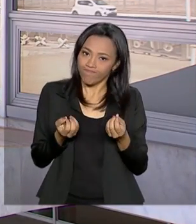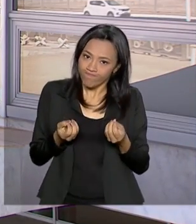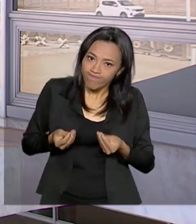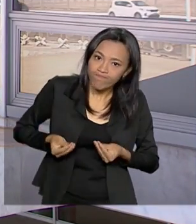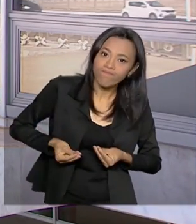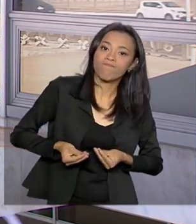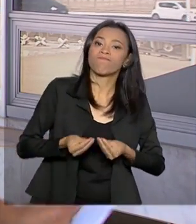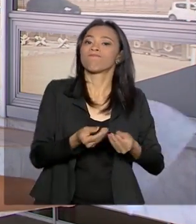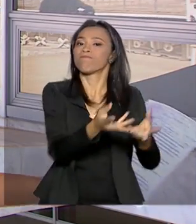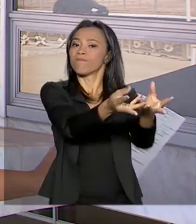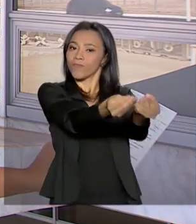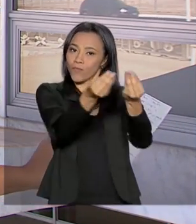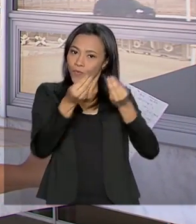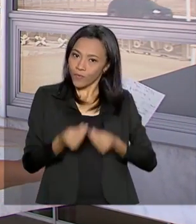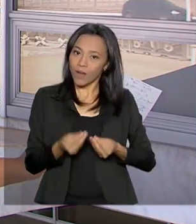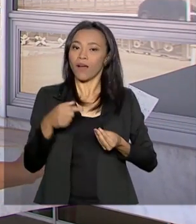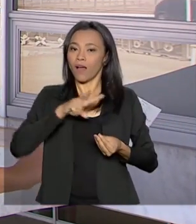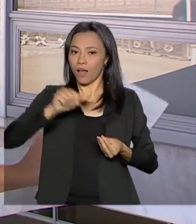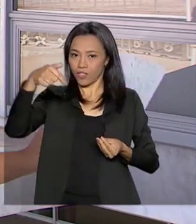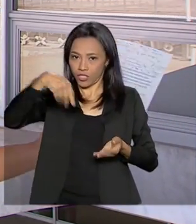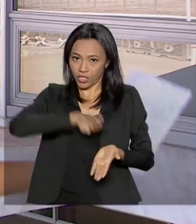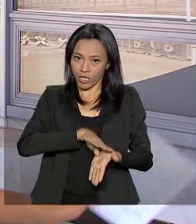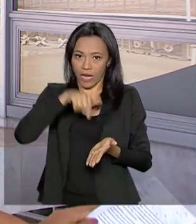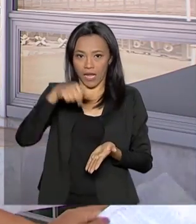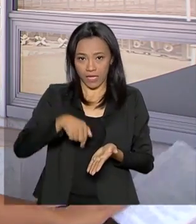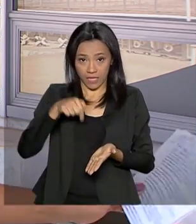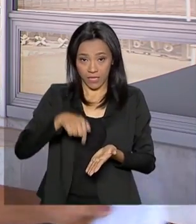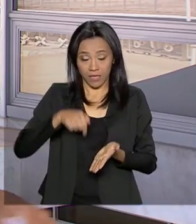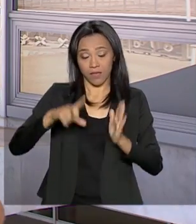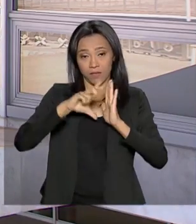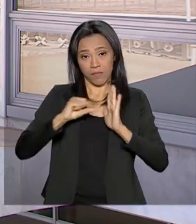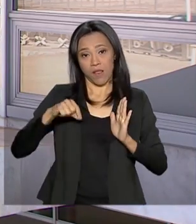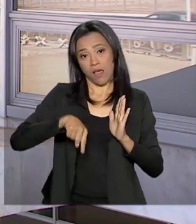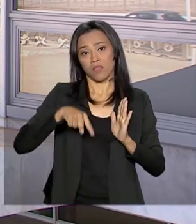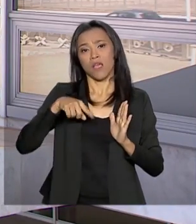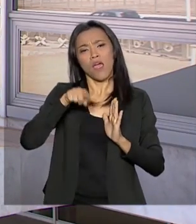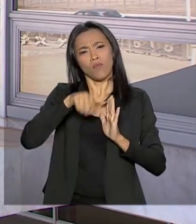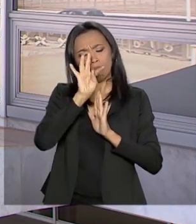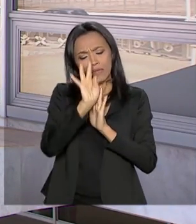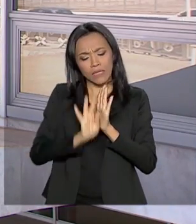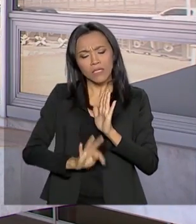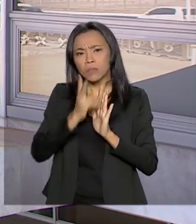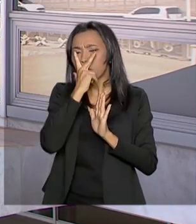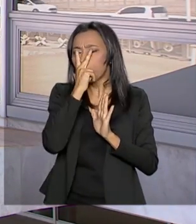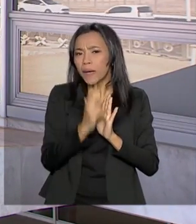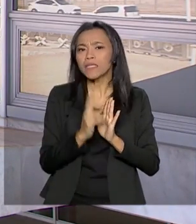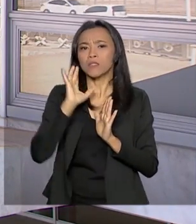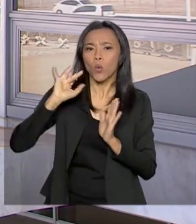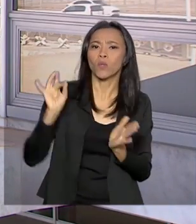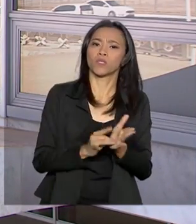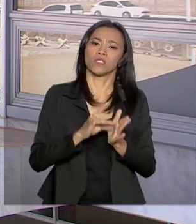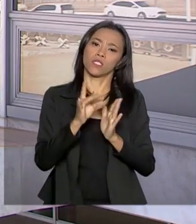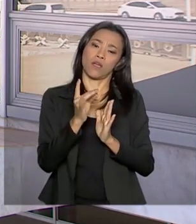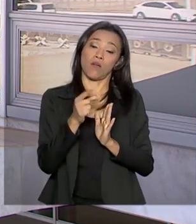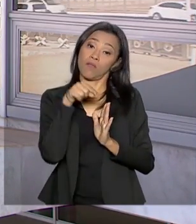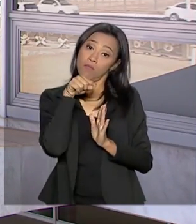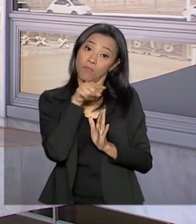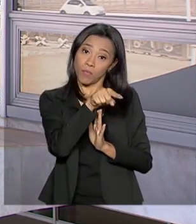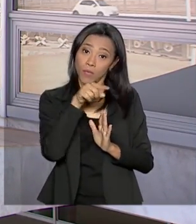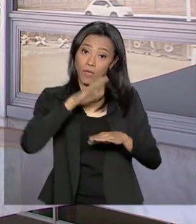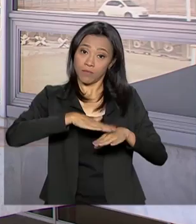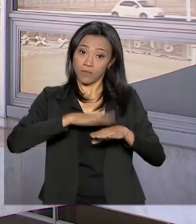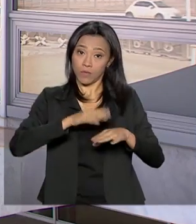presidencial. O que deve chegar na mesa do presidente aqui no Palácio do Planalto é um texto bem parecido com o original, já que o Congresso